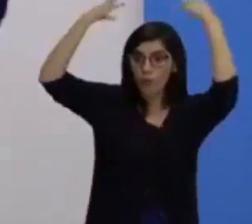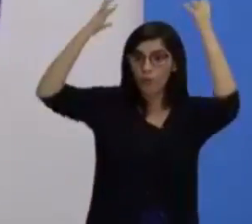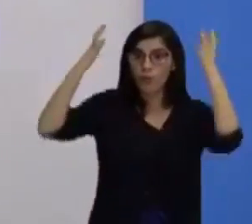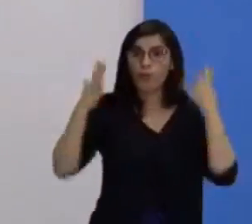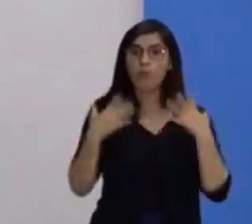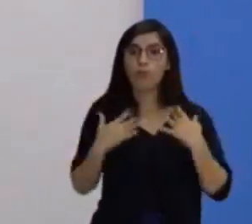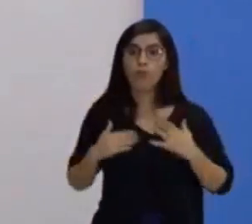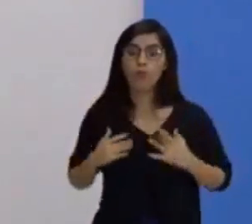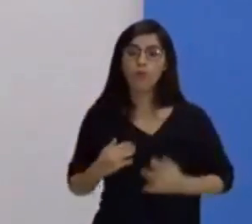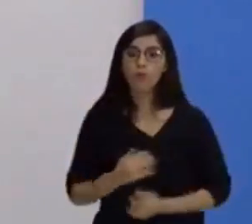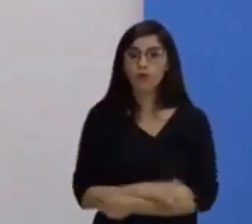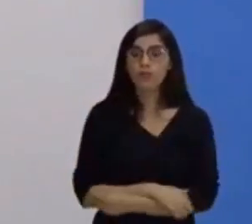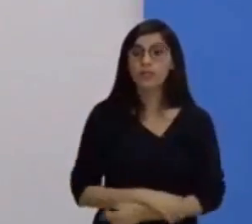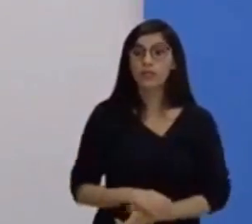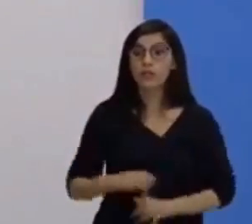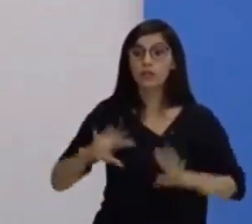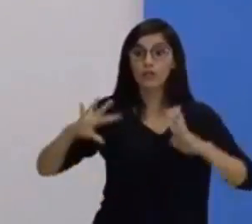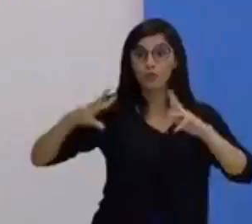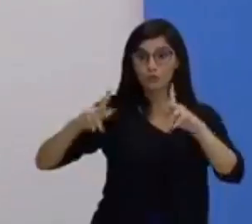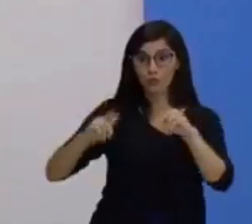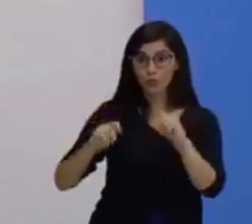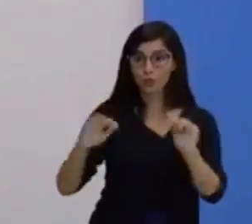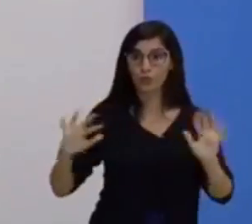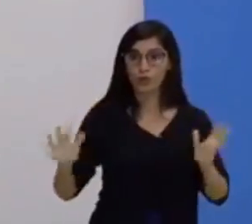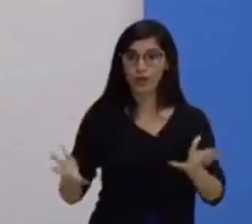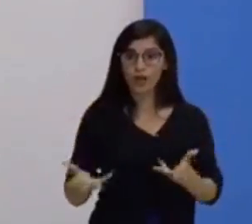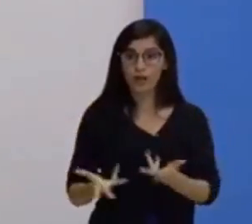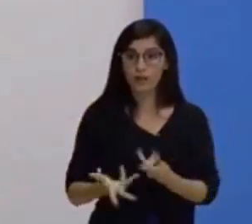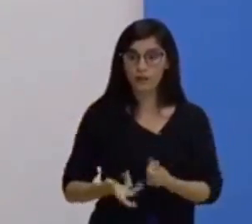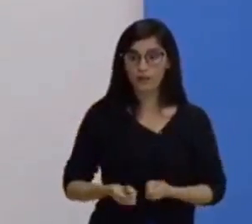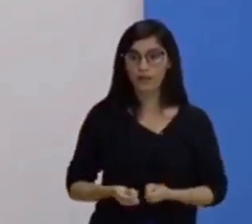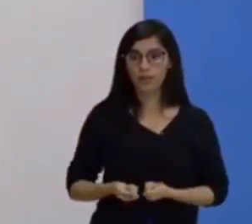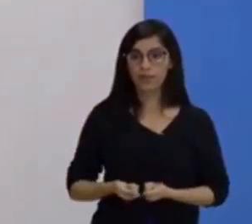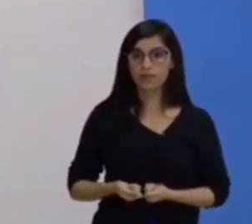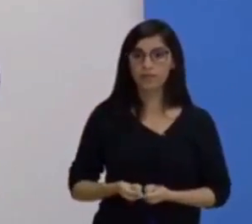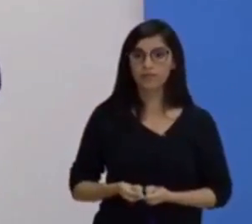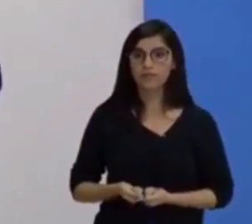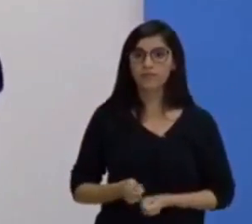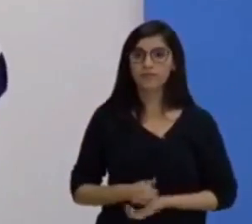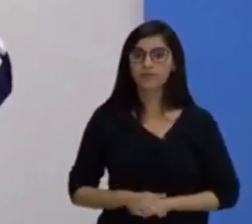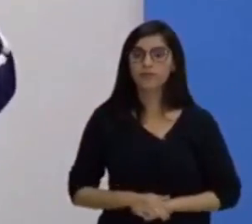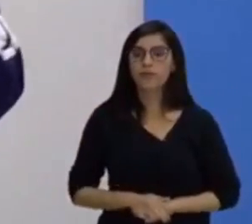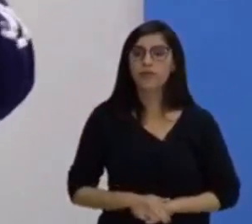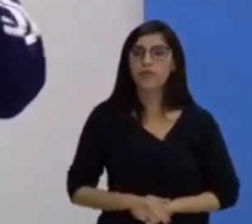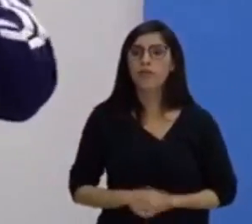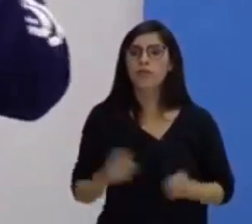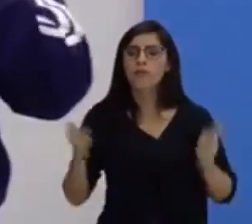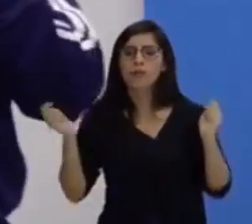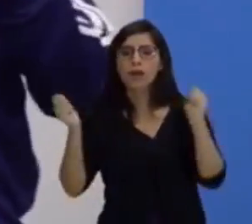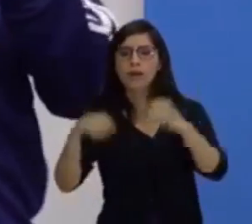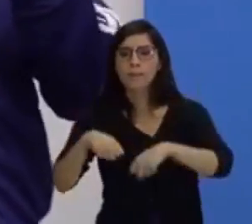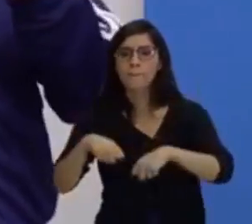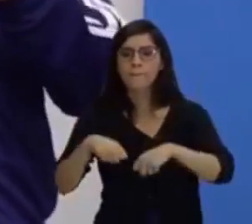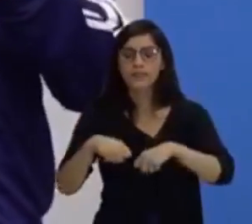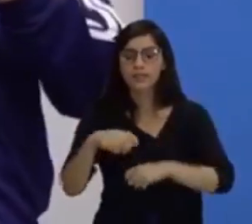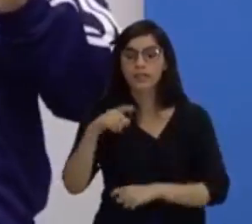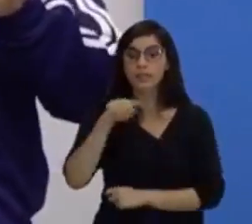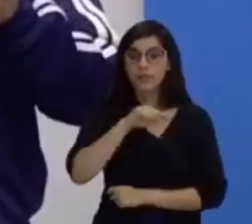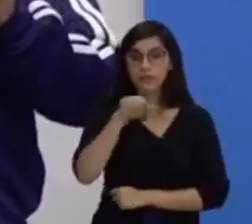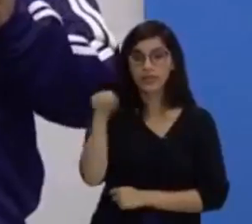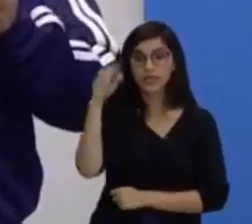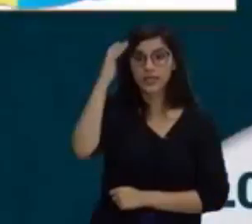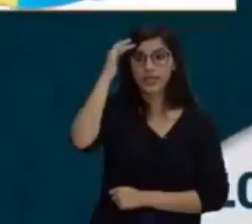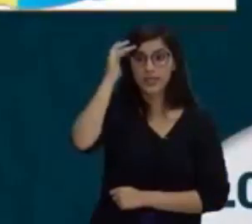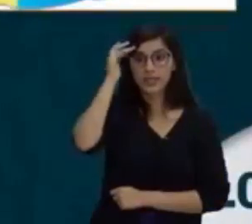isso são habilidades. Habilidades. Agora vamos ver nossas capacidades, ver se você consegue entender a